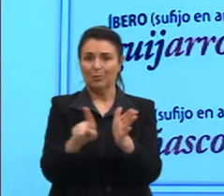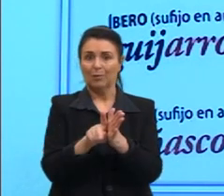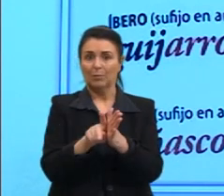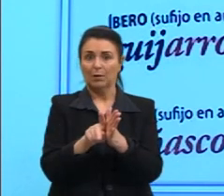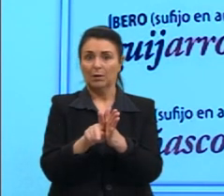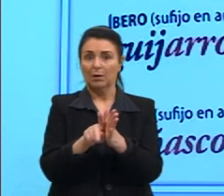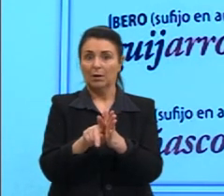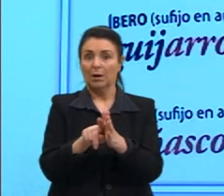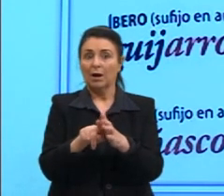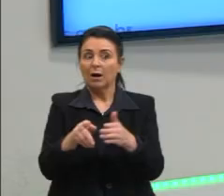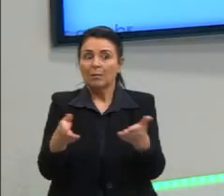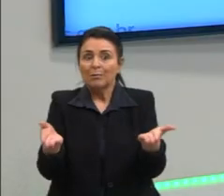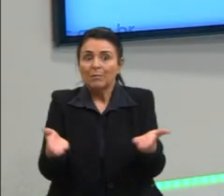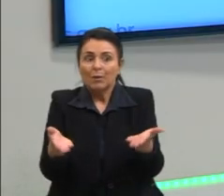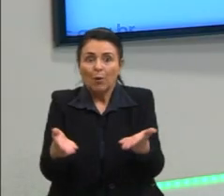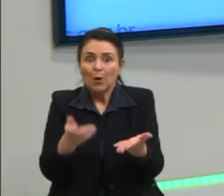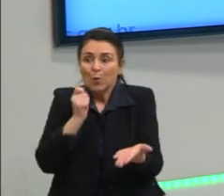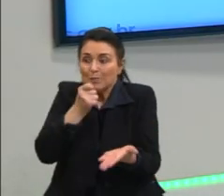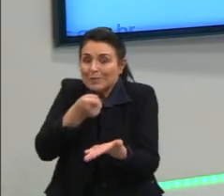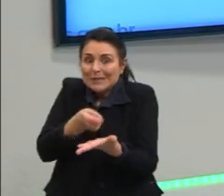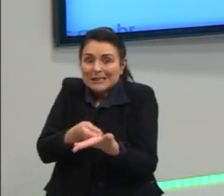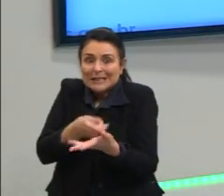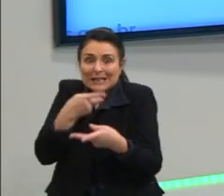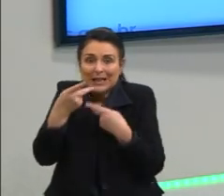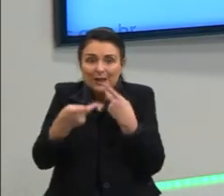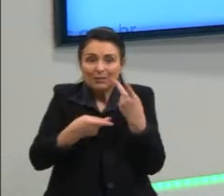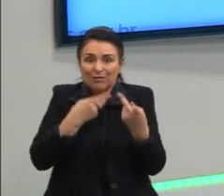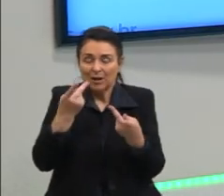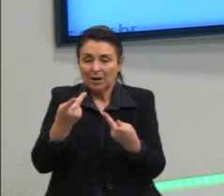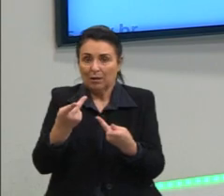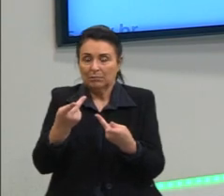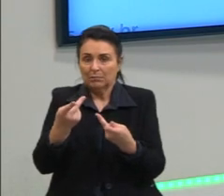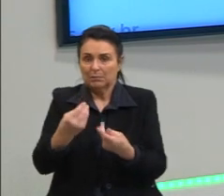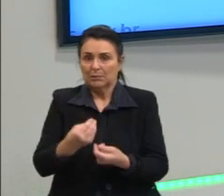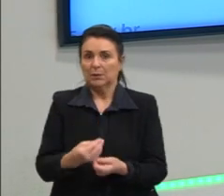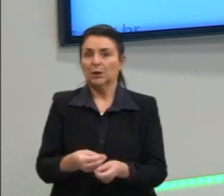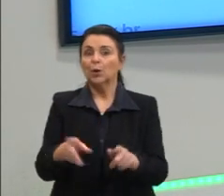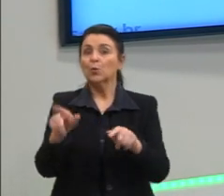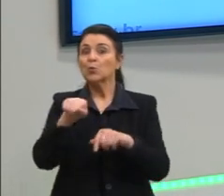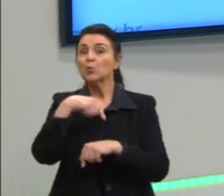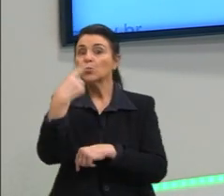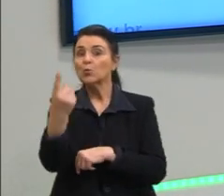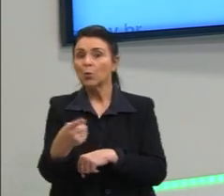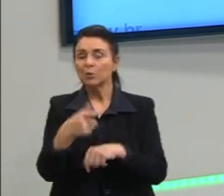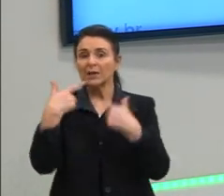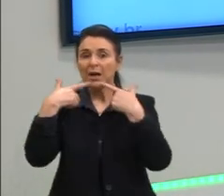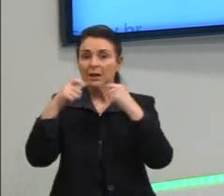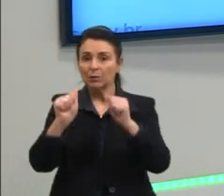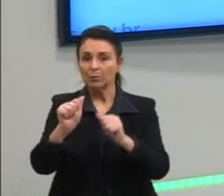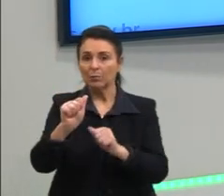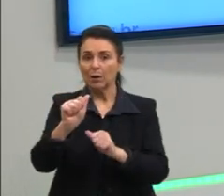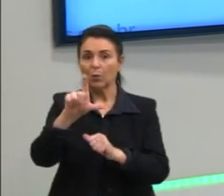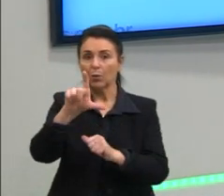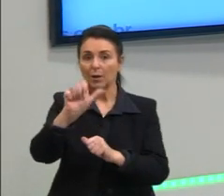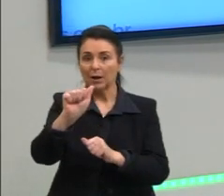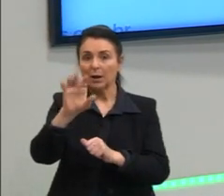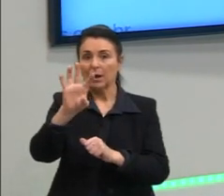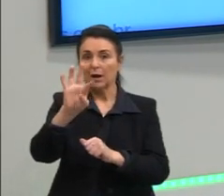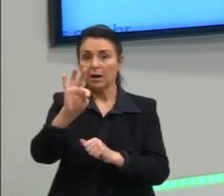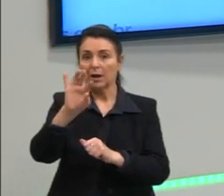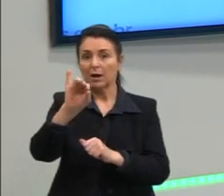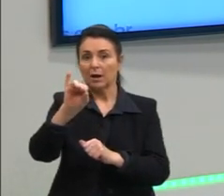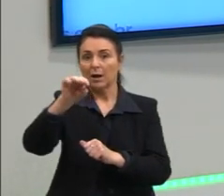agora são obrigados a falar e a conviver com o latim, que é a língua oficial dos romanos,